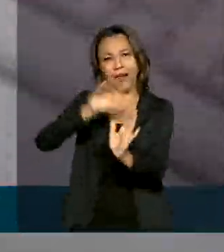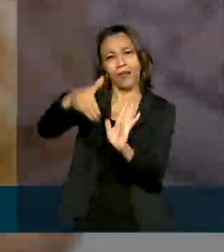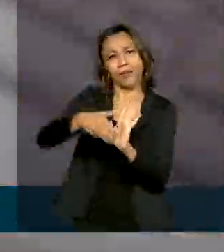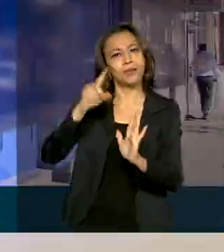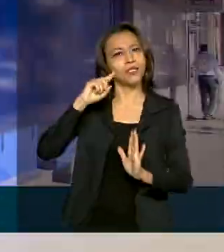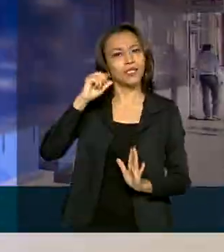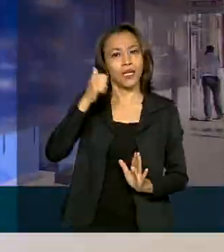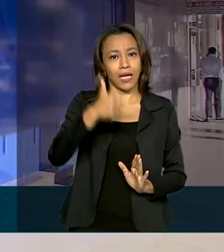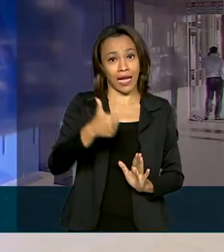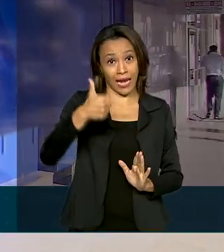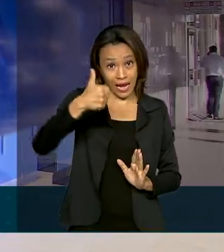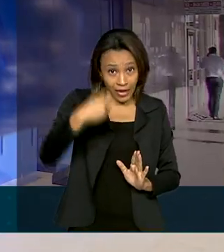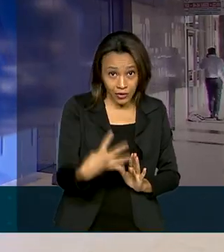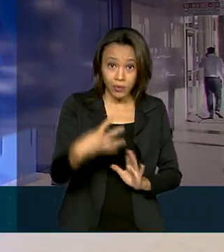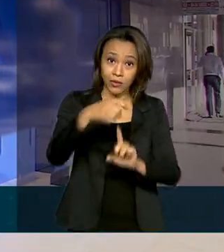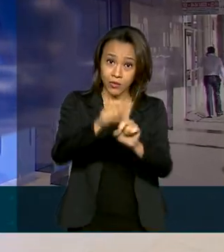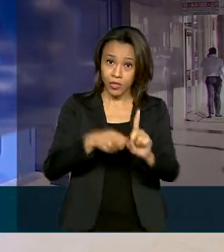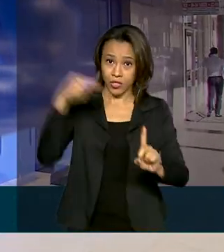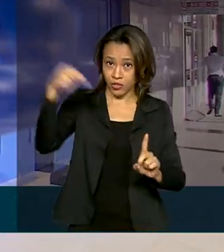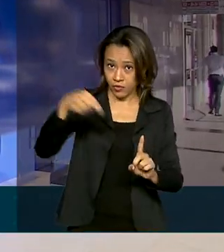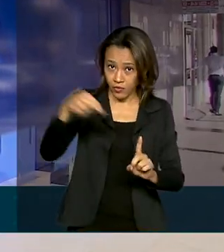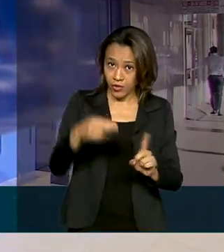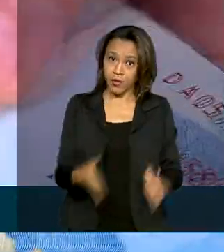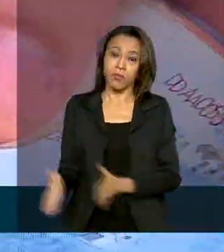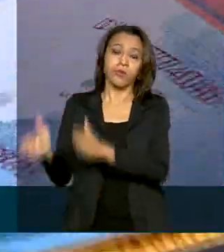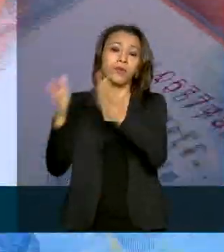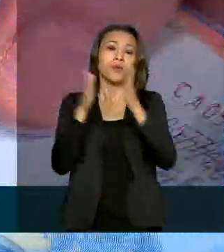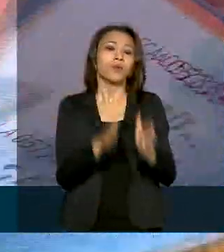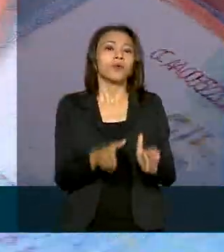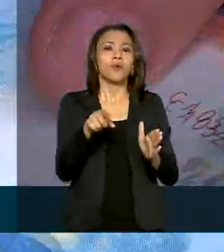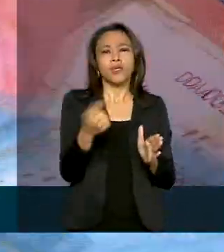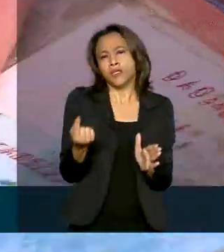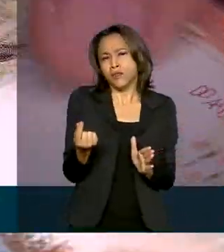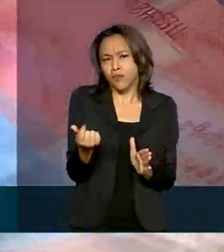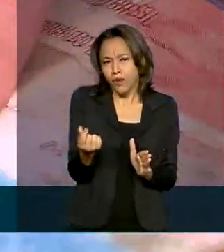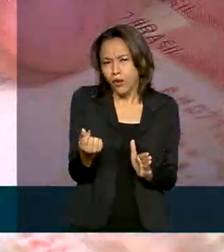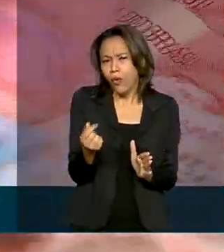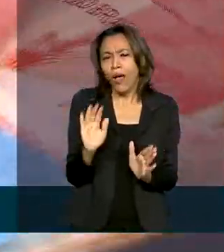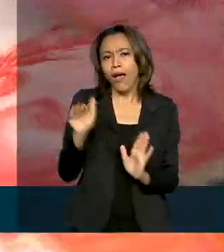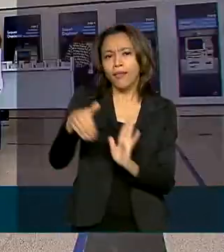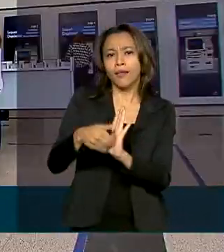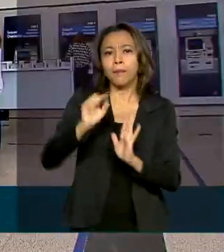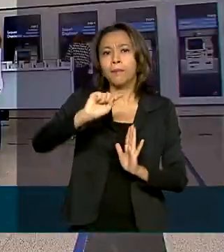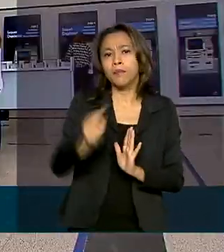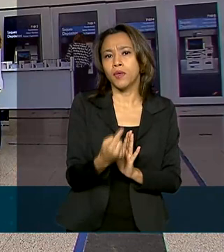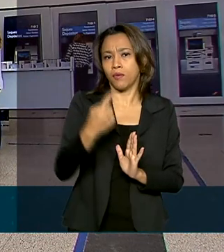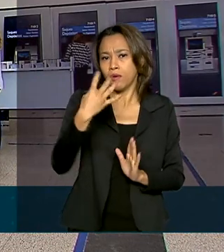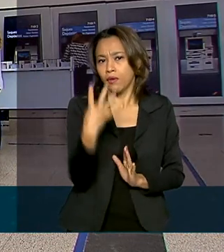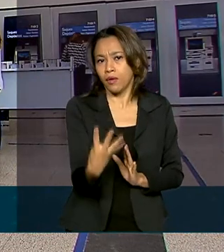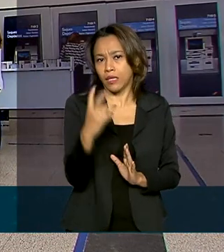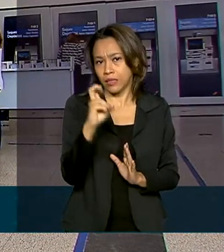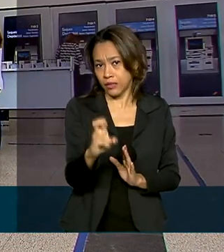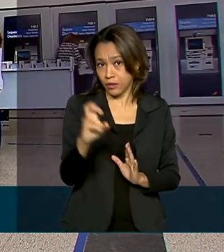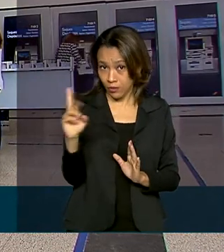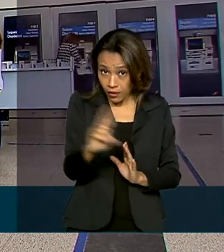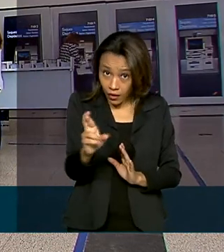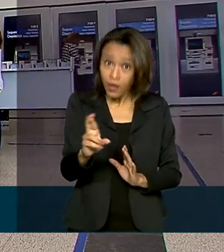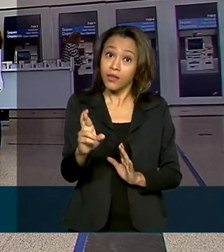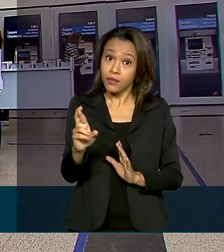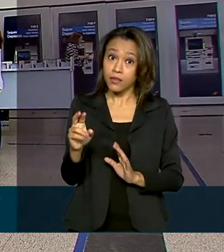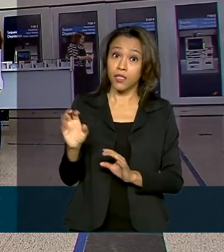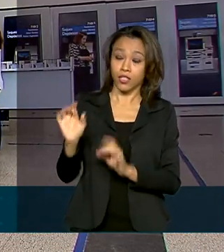novembro. O valor do FGTS emergencial para cada trabalhador é de até R$.045,00 de contas